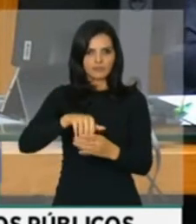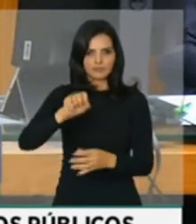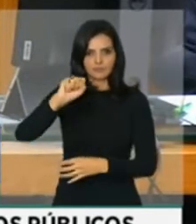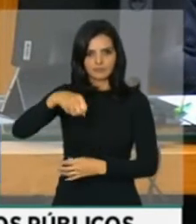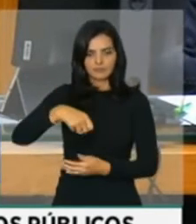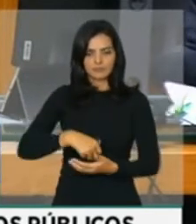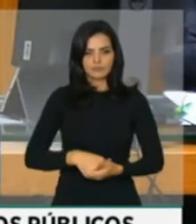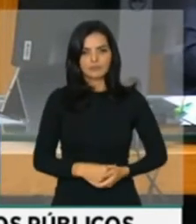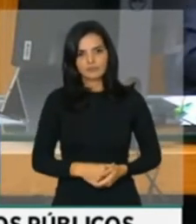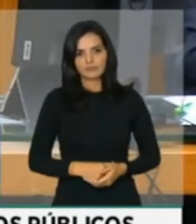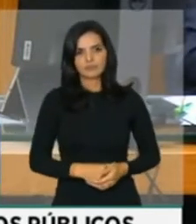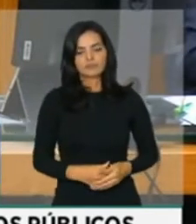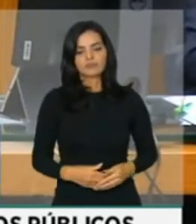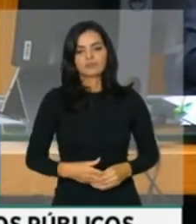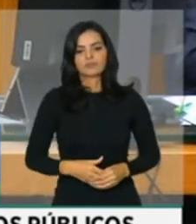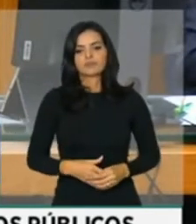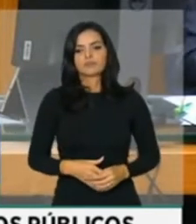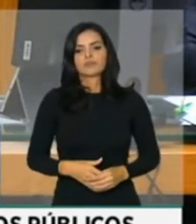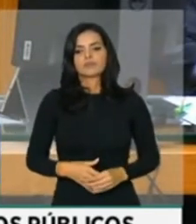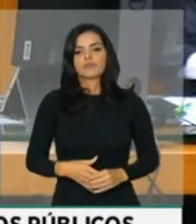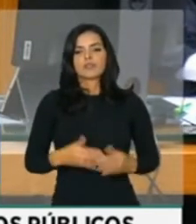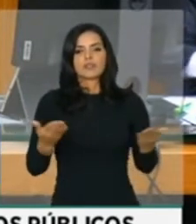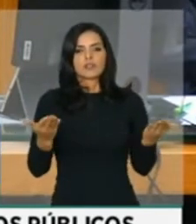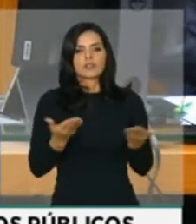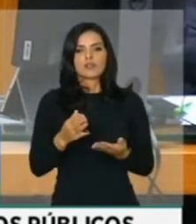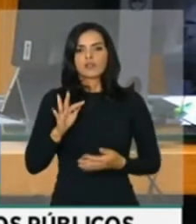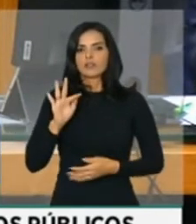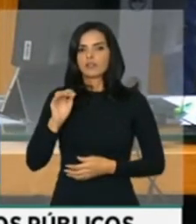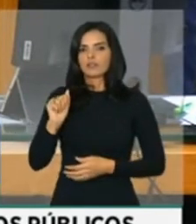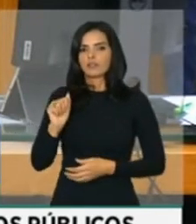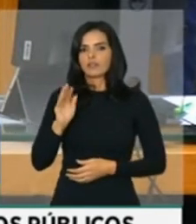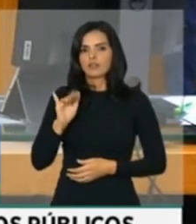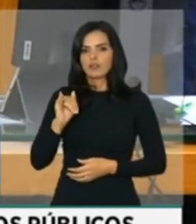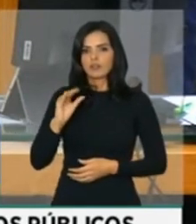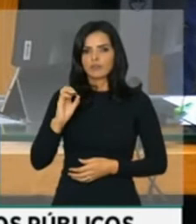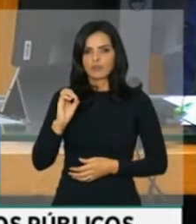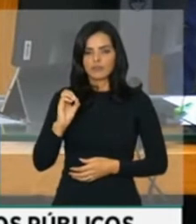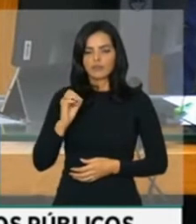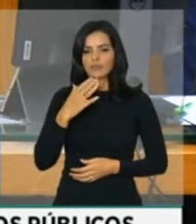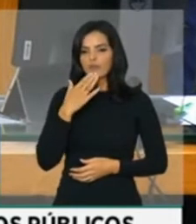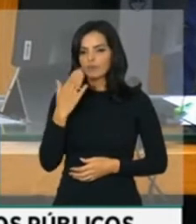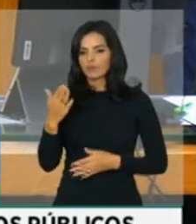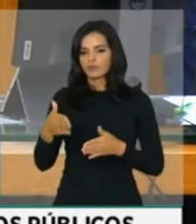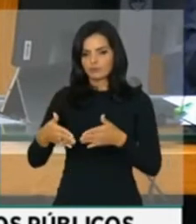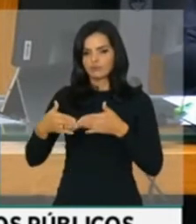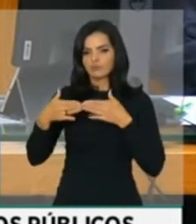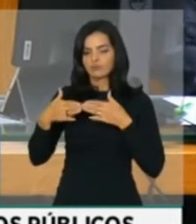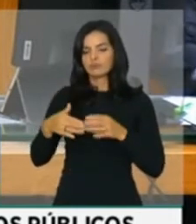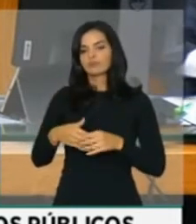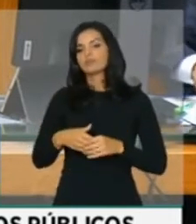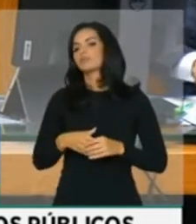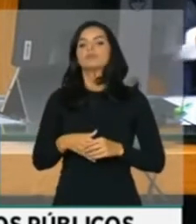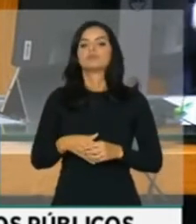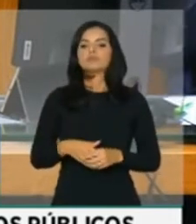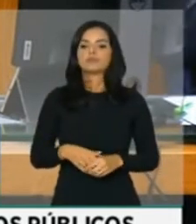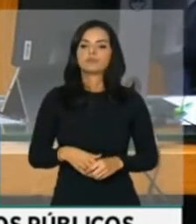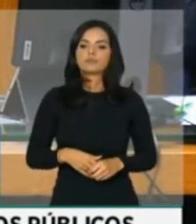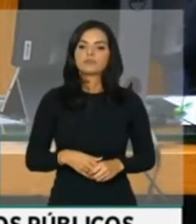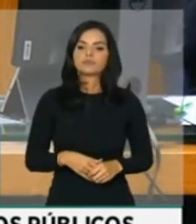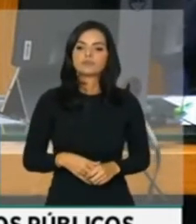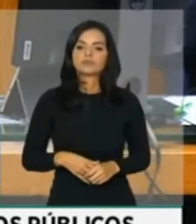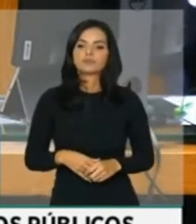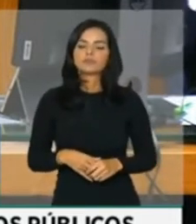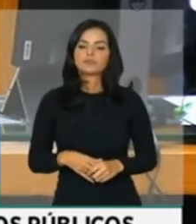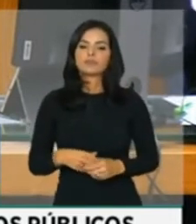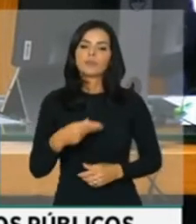Barros. Eu vou passar ao deputado Fábio Tradi. Eu só vou pedir permissão, deputado Ricardo, para, ainda que